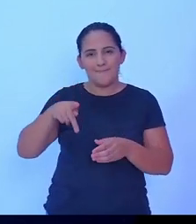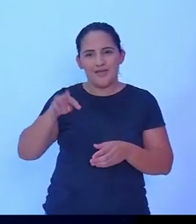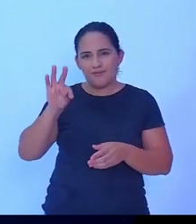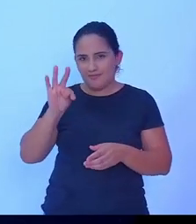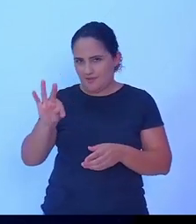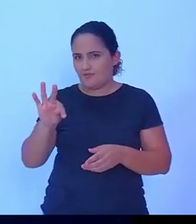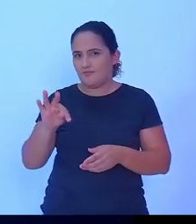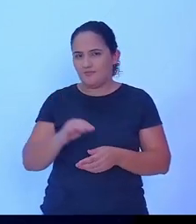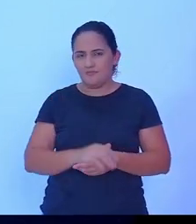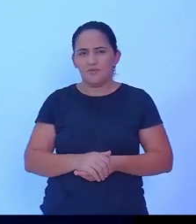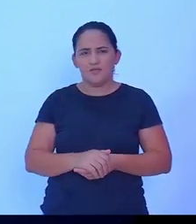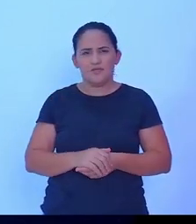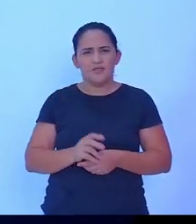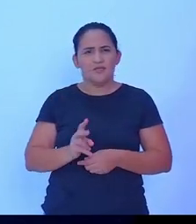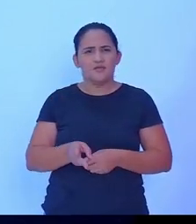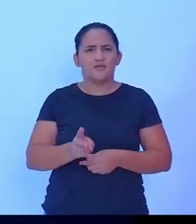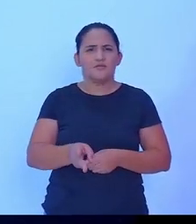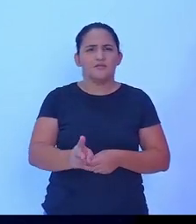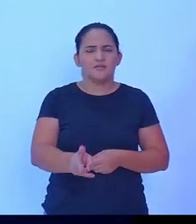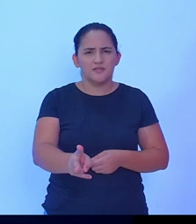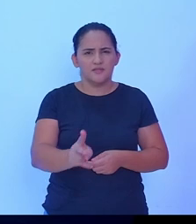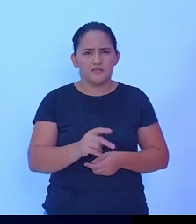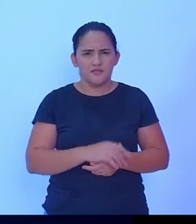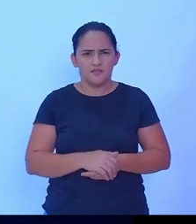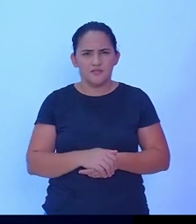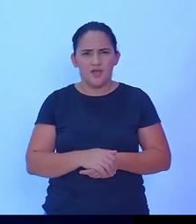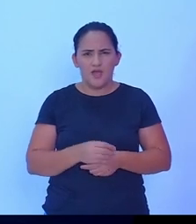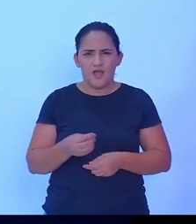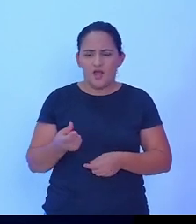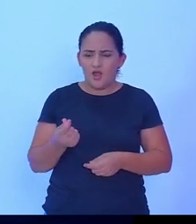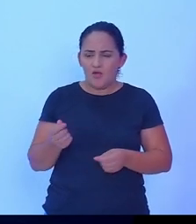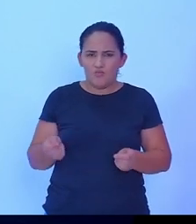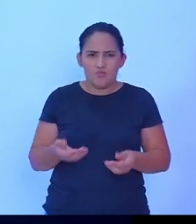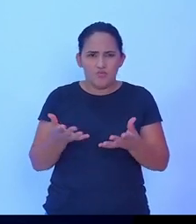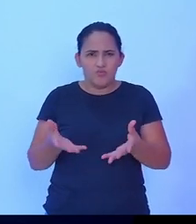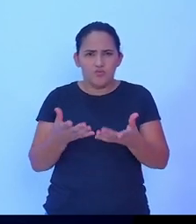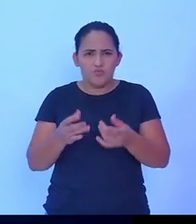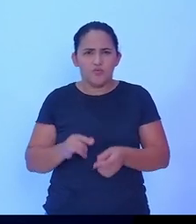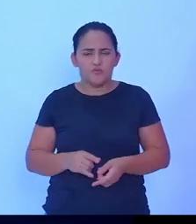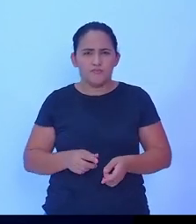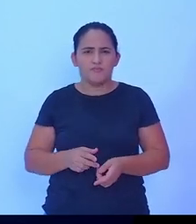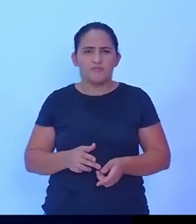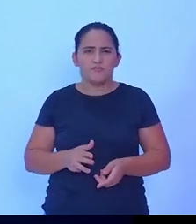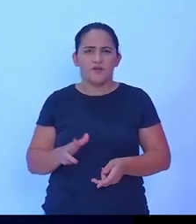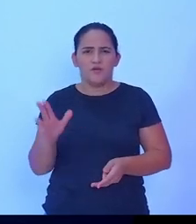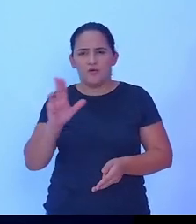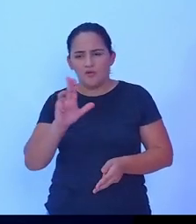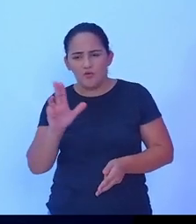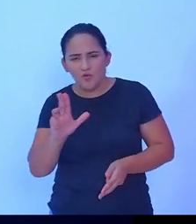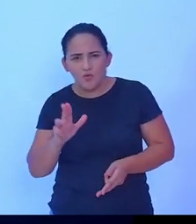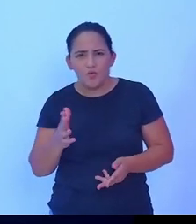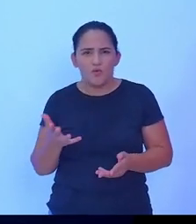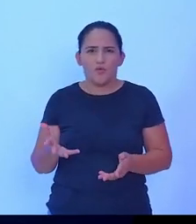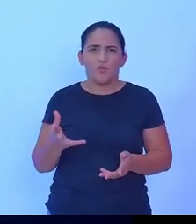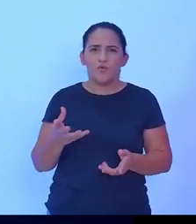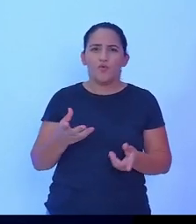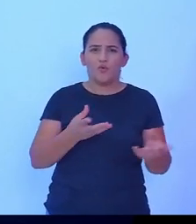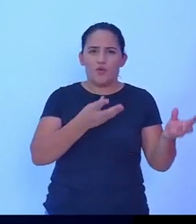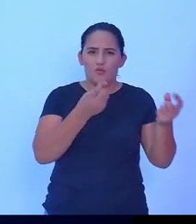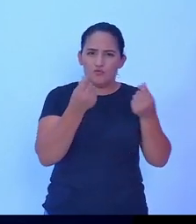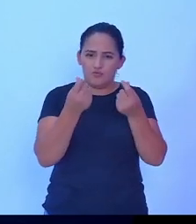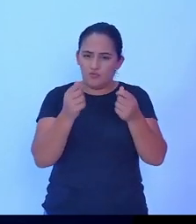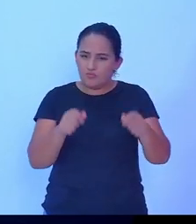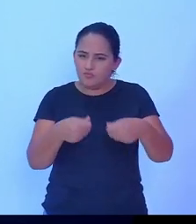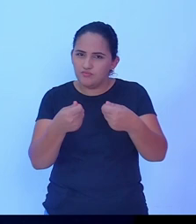sempre estamos dispostos a estar investindo, o Lula tem dado muita assistência no Brasil todo,